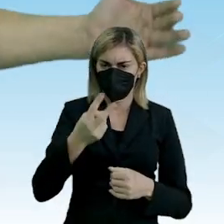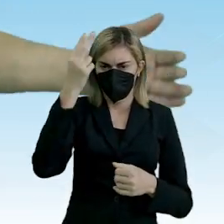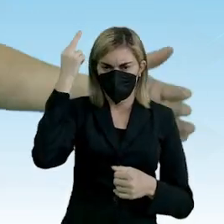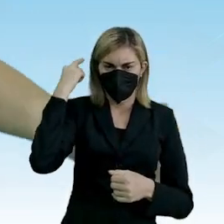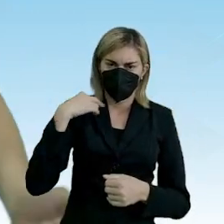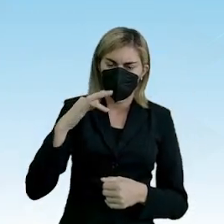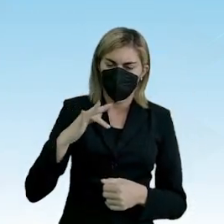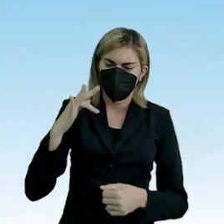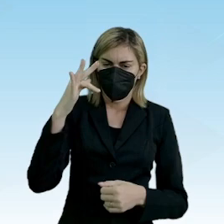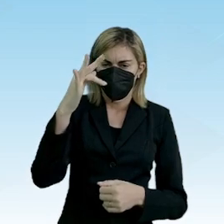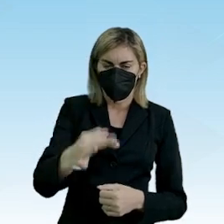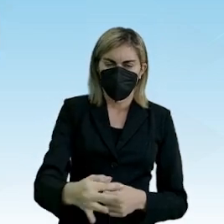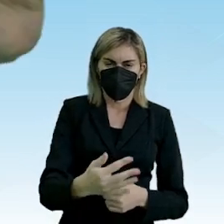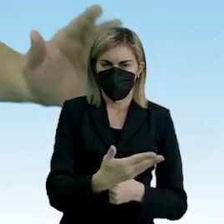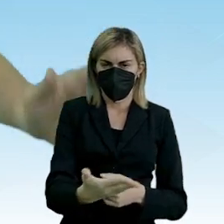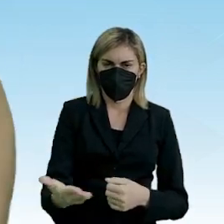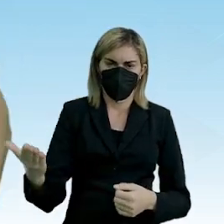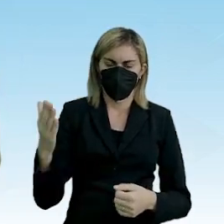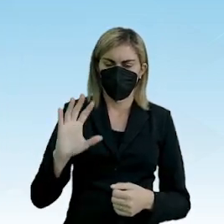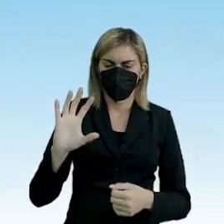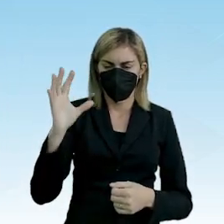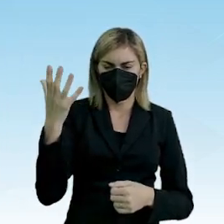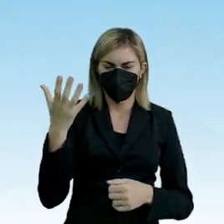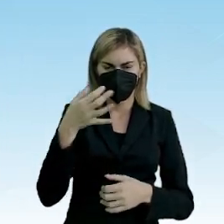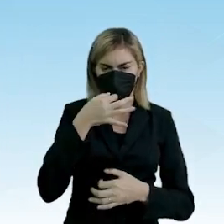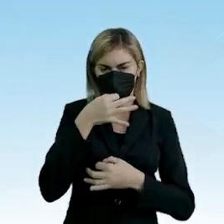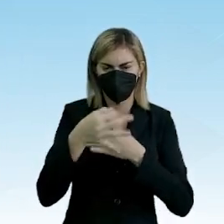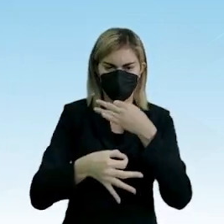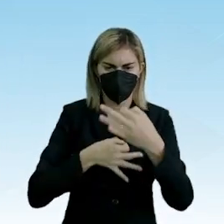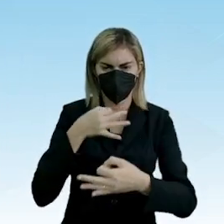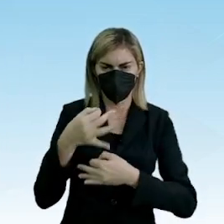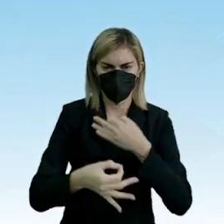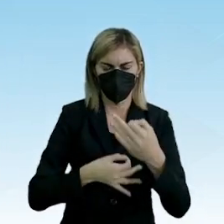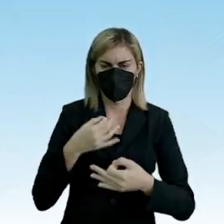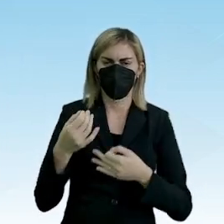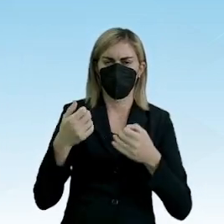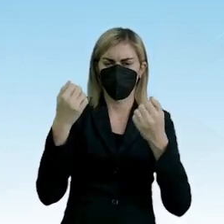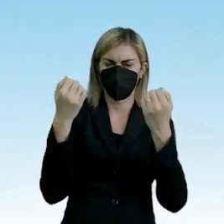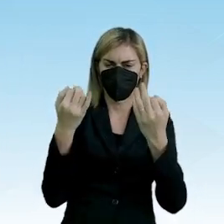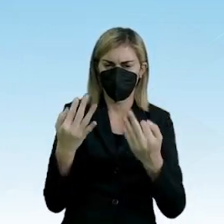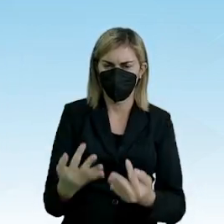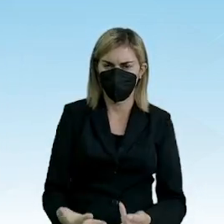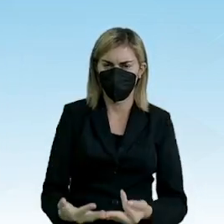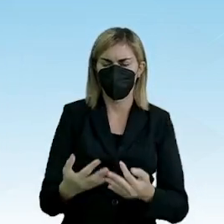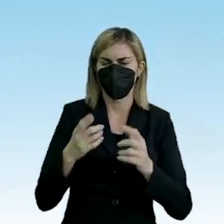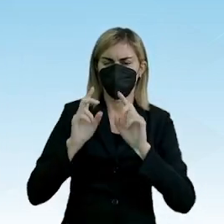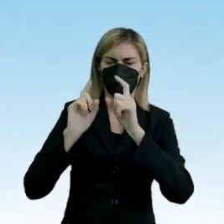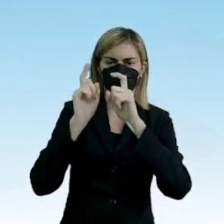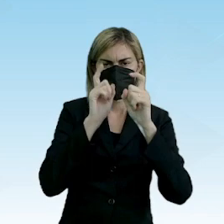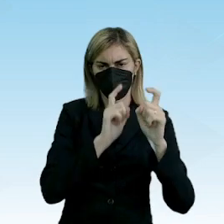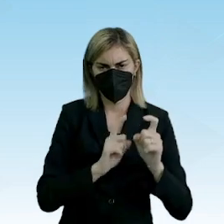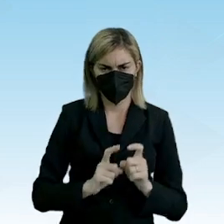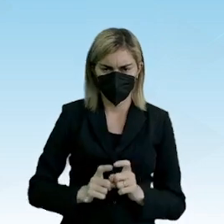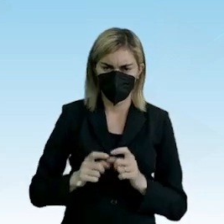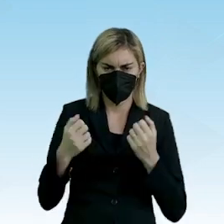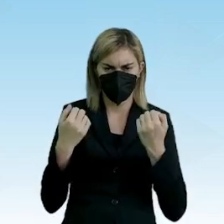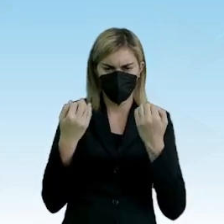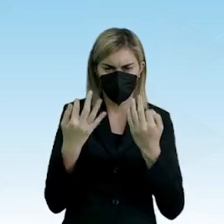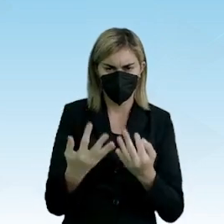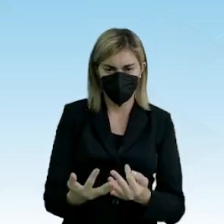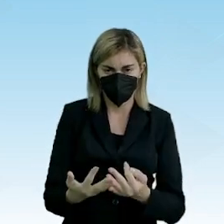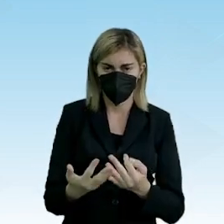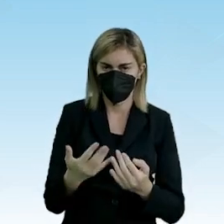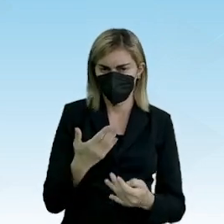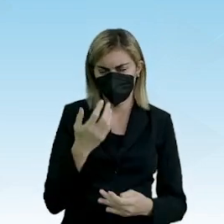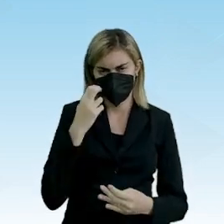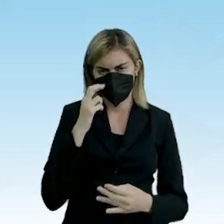no futuro, vocês verão o fato, a opinião, discorrer, discorrer, argumentar sobre um determinado ponto.